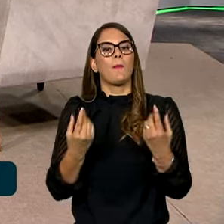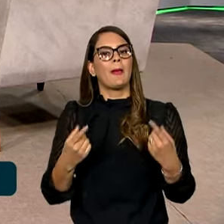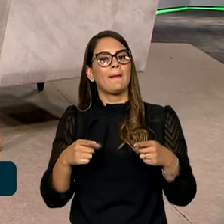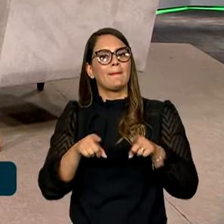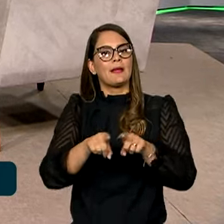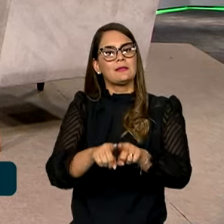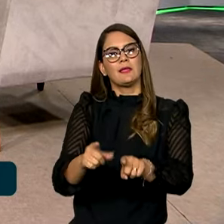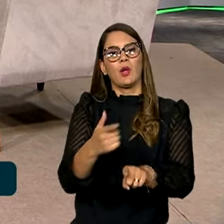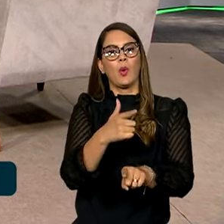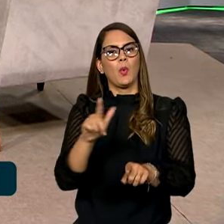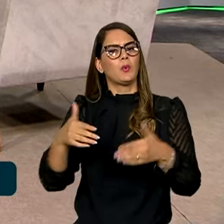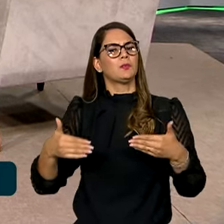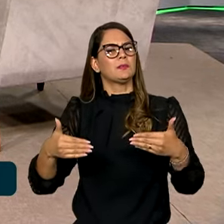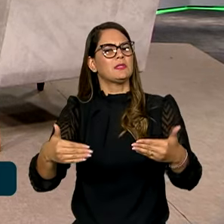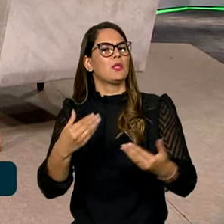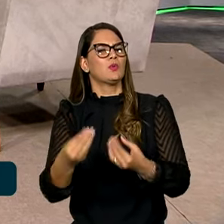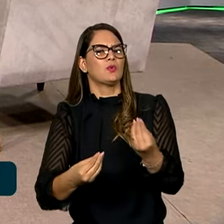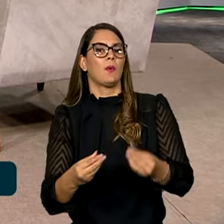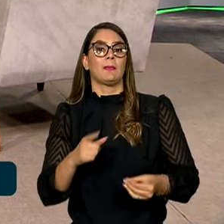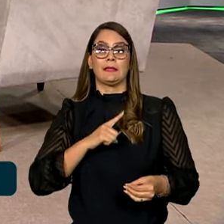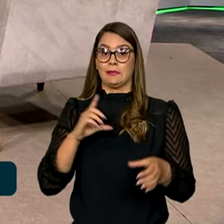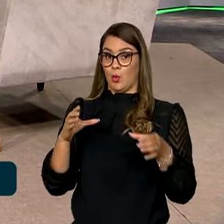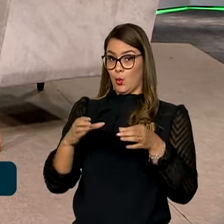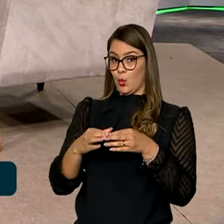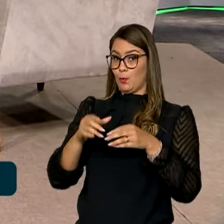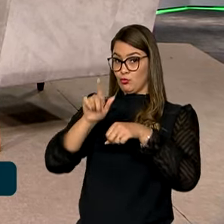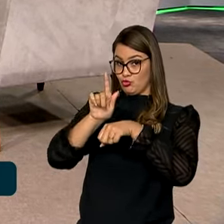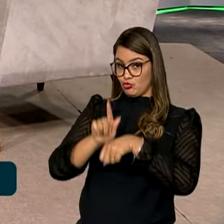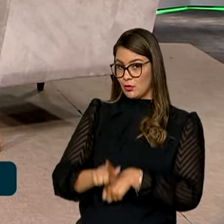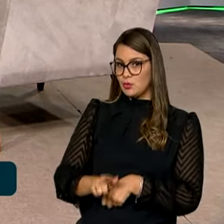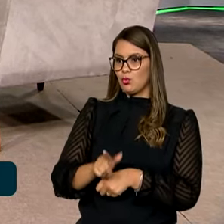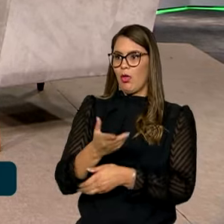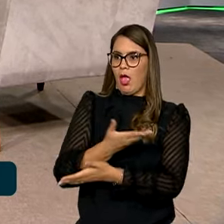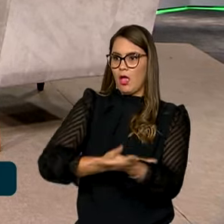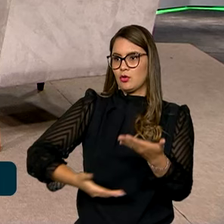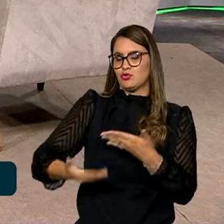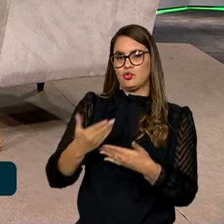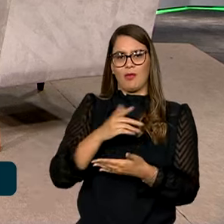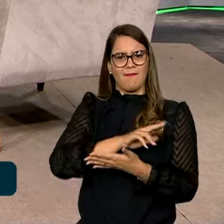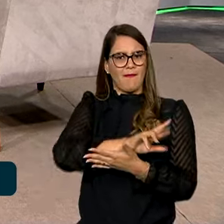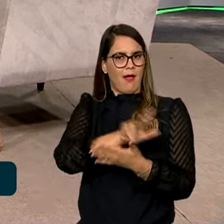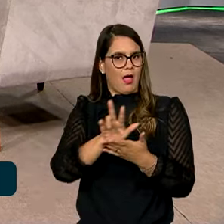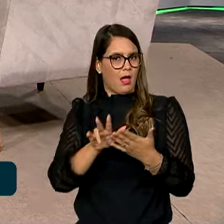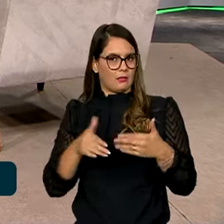outros ministérios? Existe um comitê gestor que articula vários ministérios